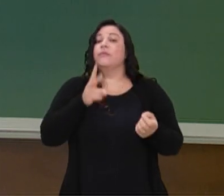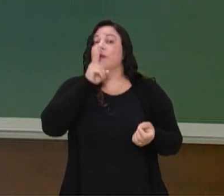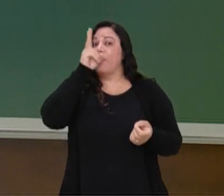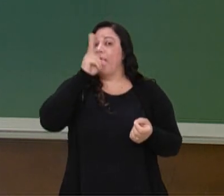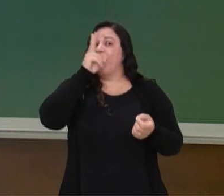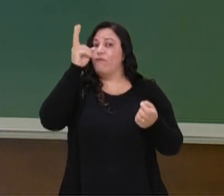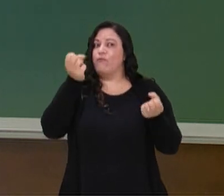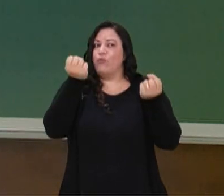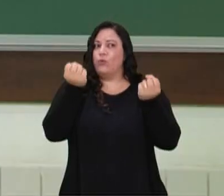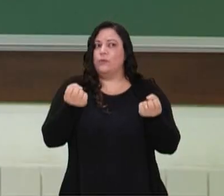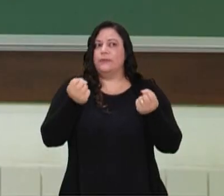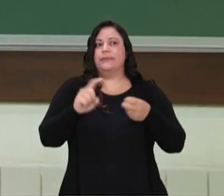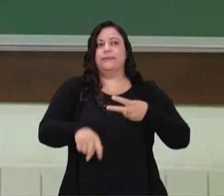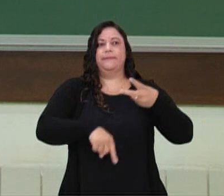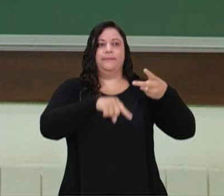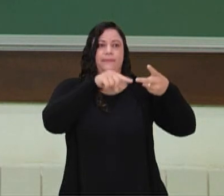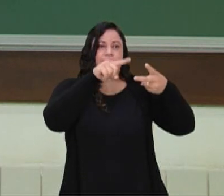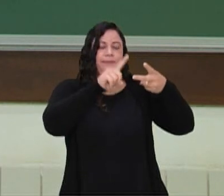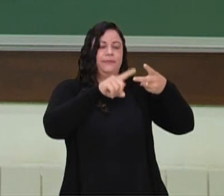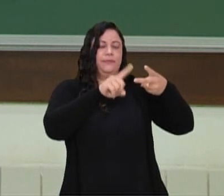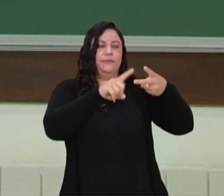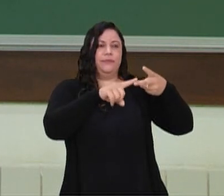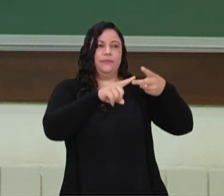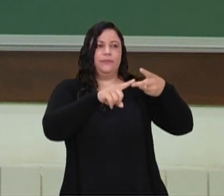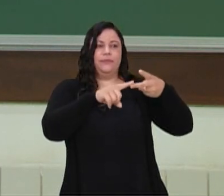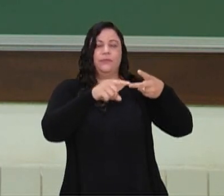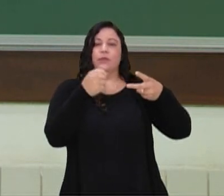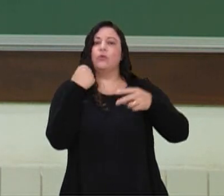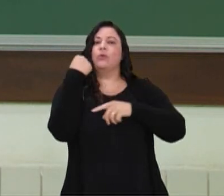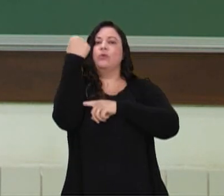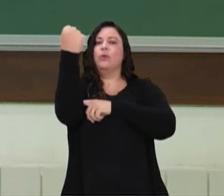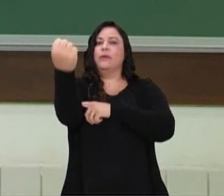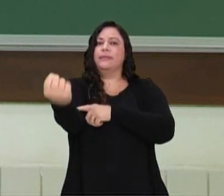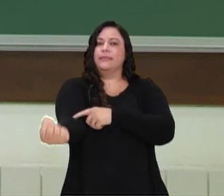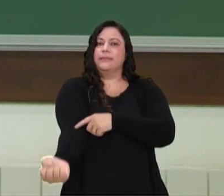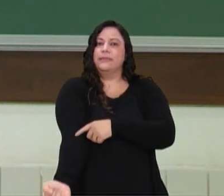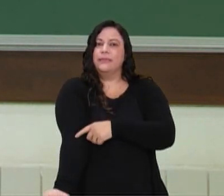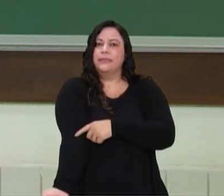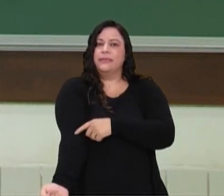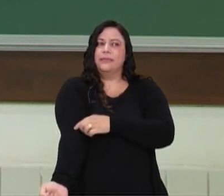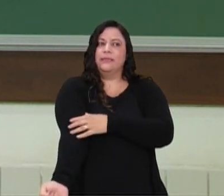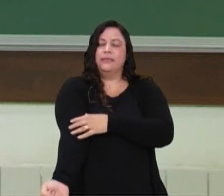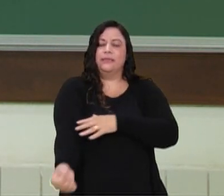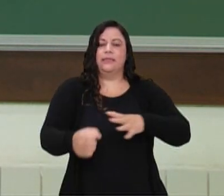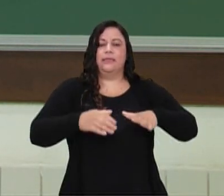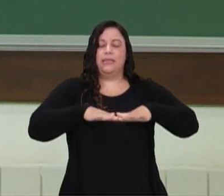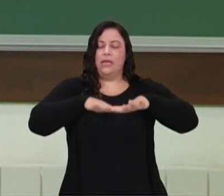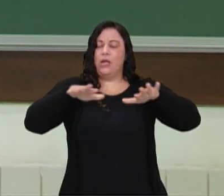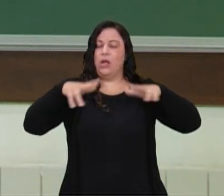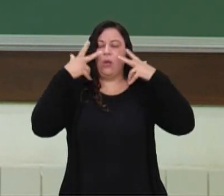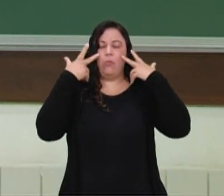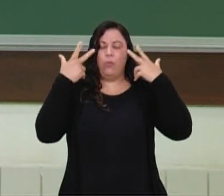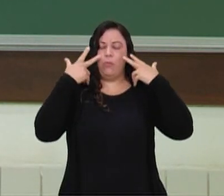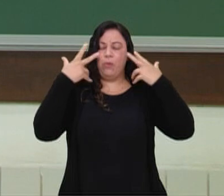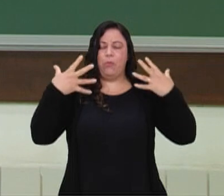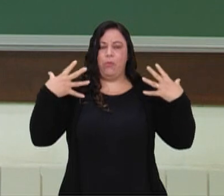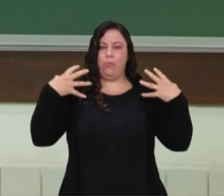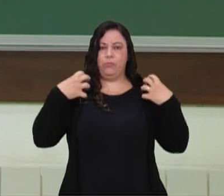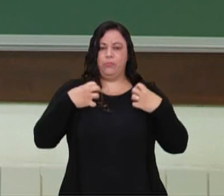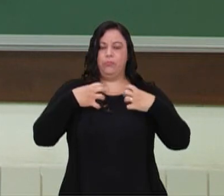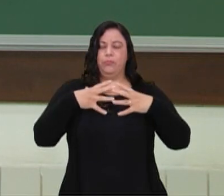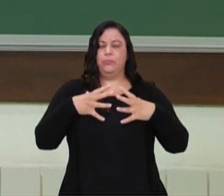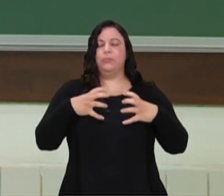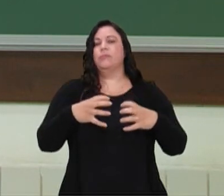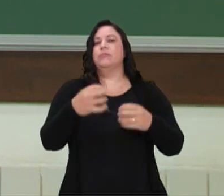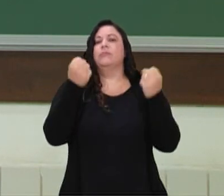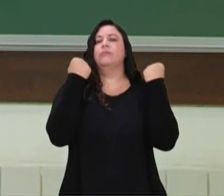concêntrica. Quando eu estendo o braço, o meu músculo volta ao tamanho normal, né? Diminuindo